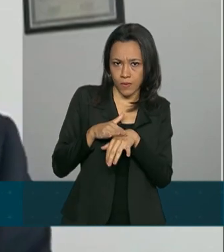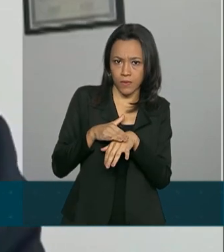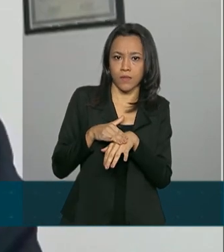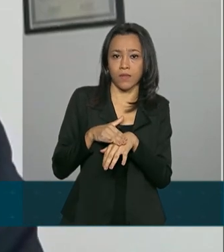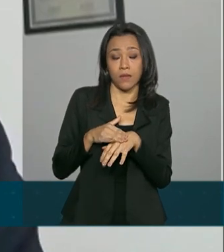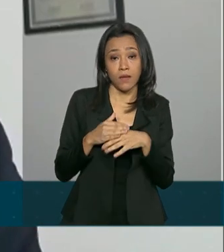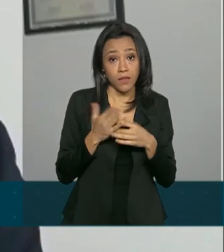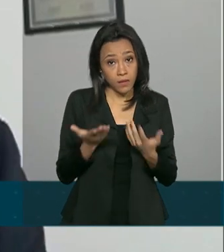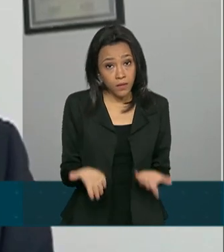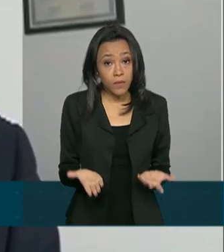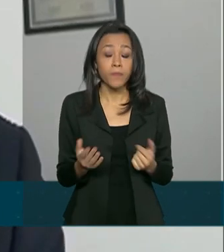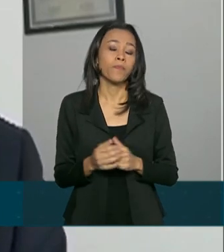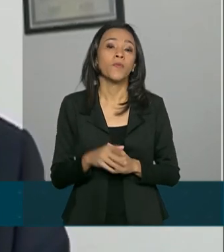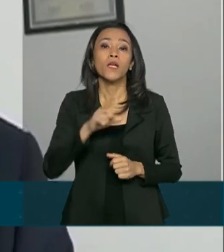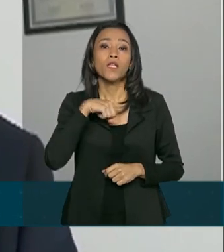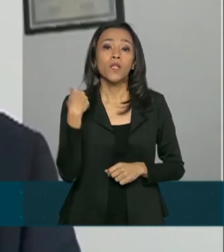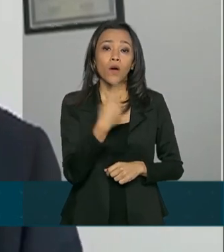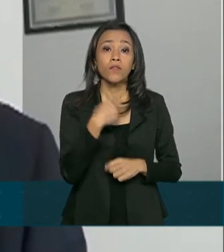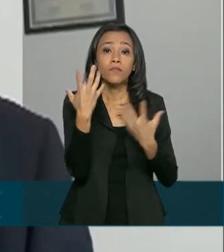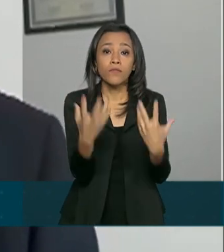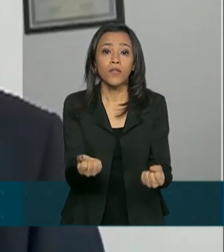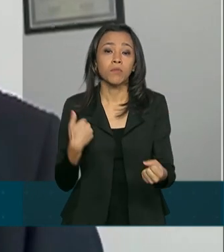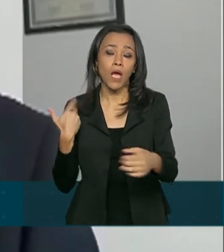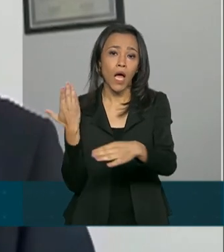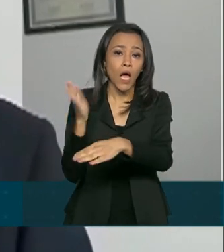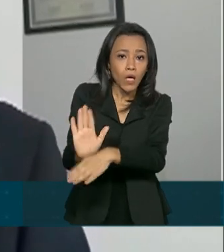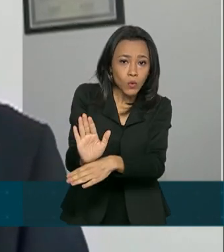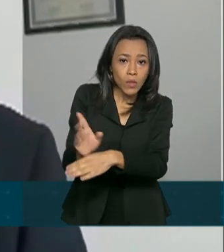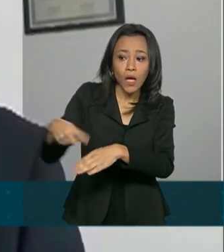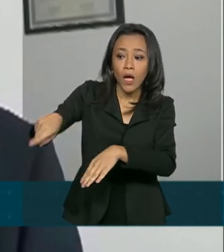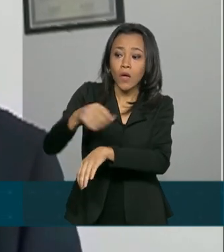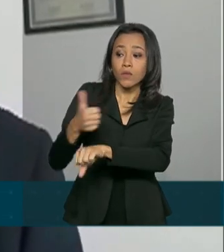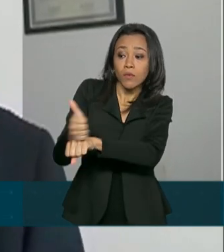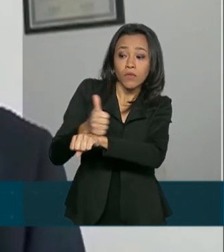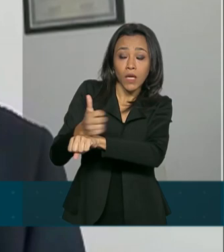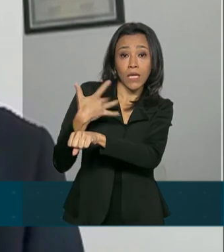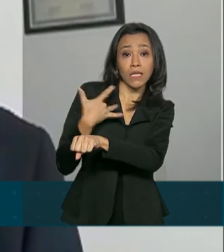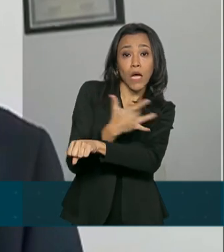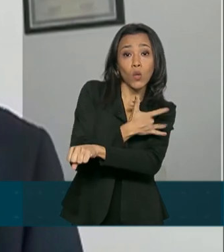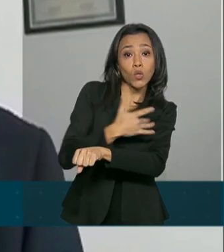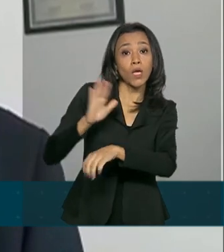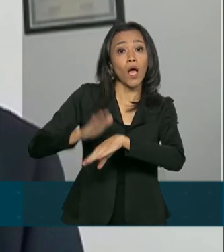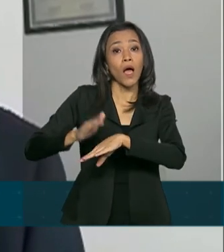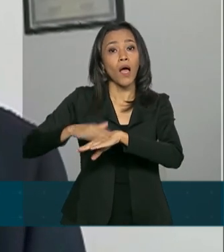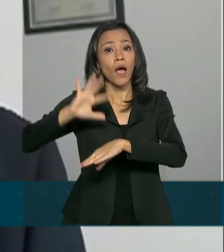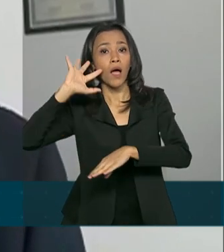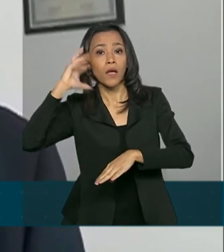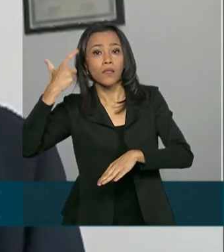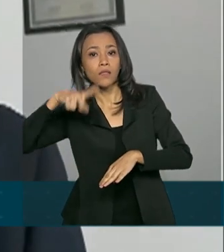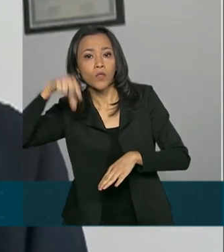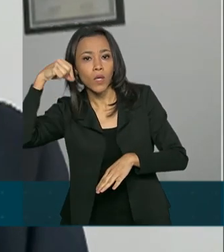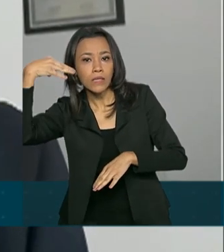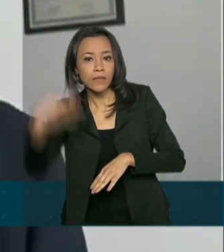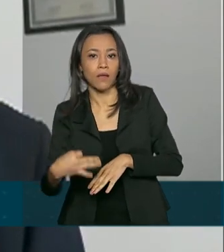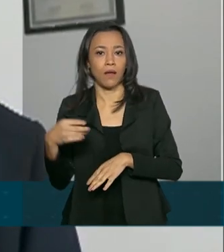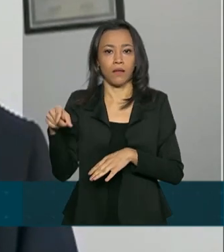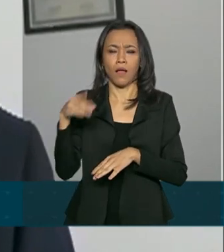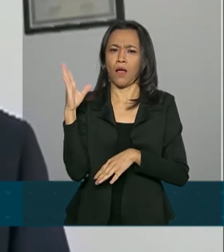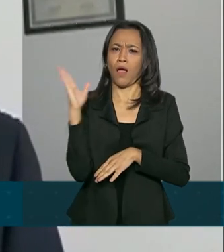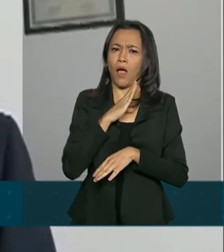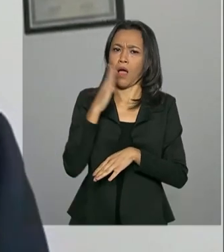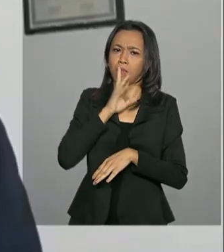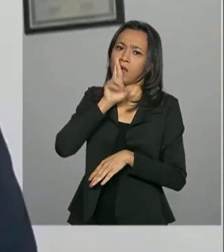Dessa forma, portanto, nós vamos ajudar os profissionais de saúde a tomar a conduta certa, na hora certa, buscando uma resposta mais